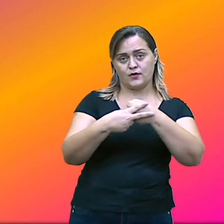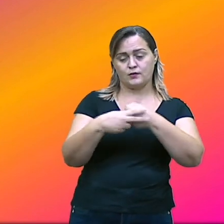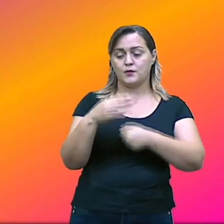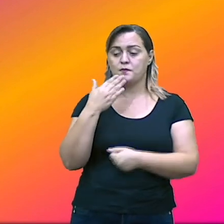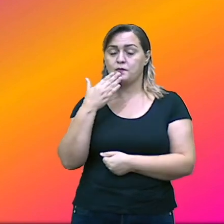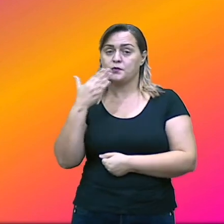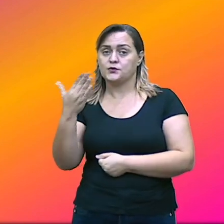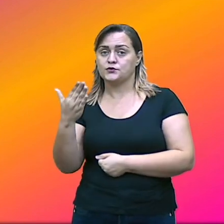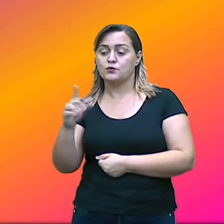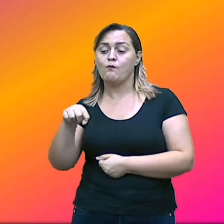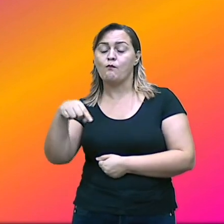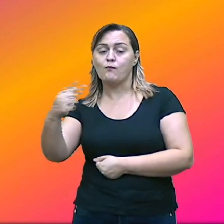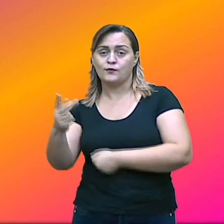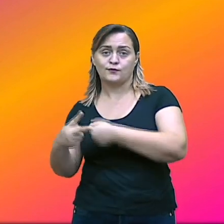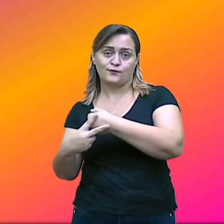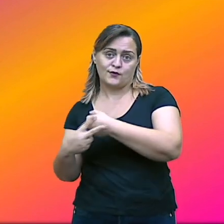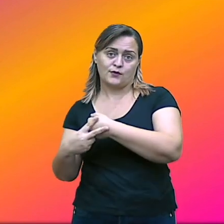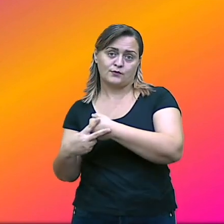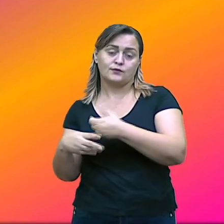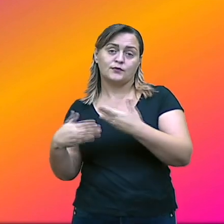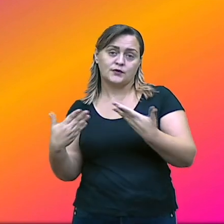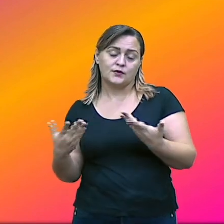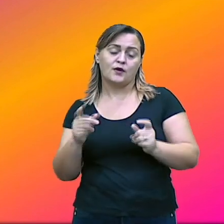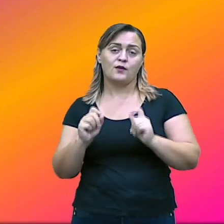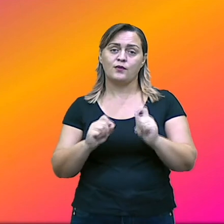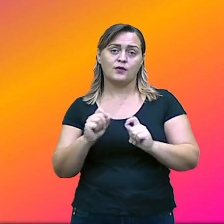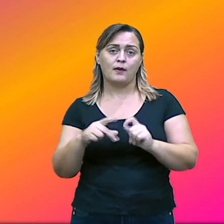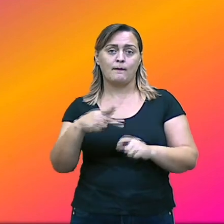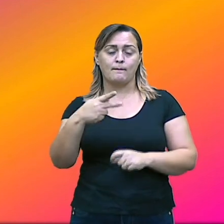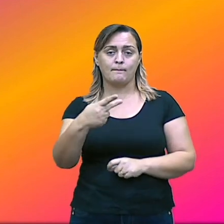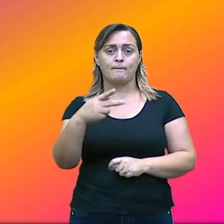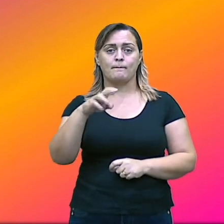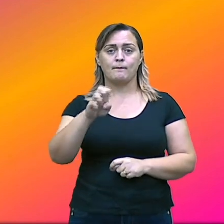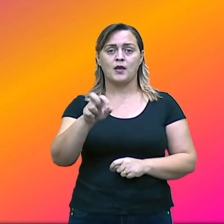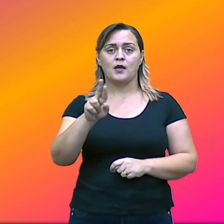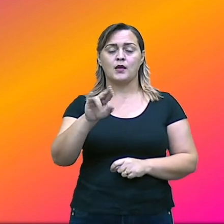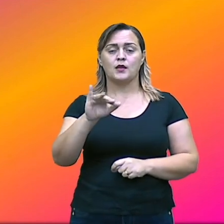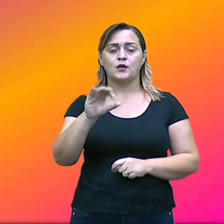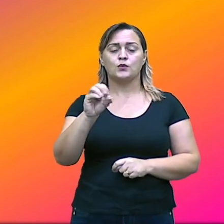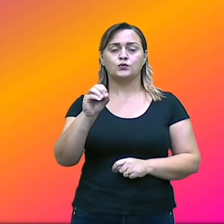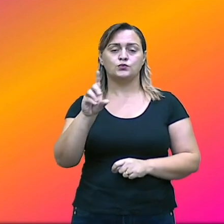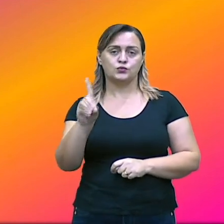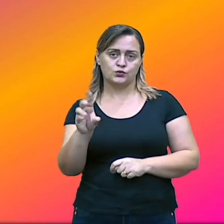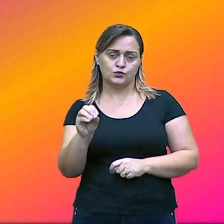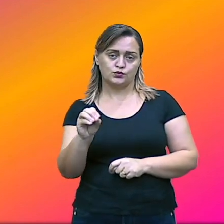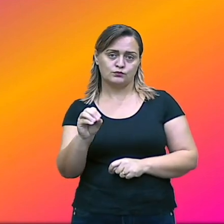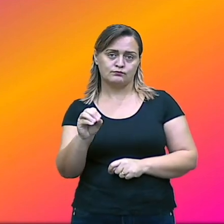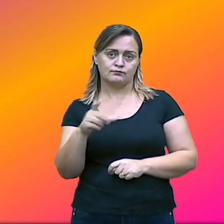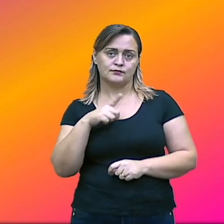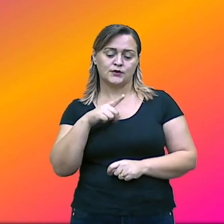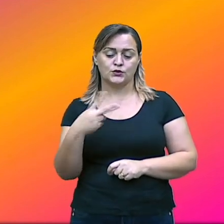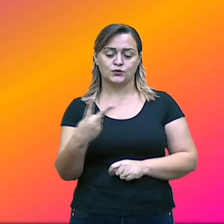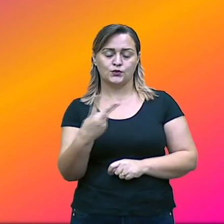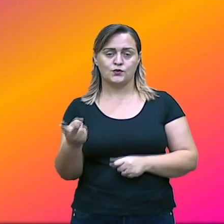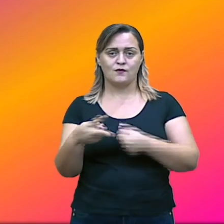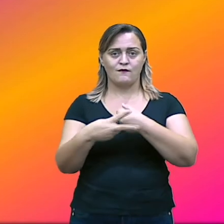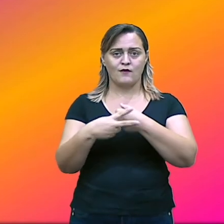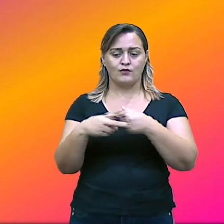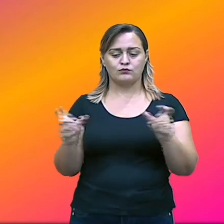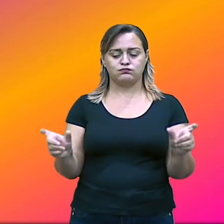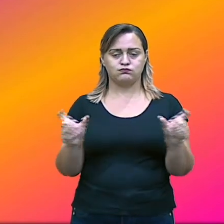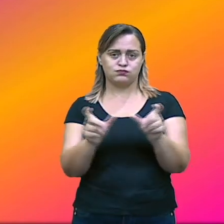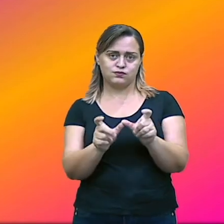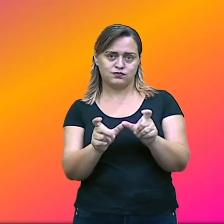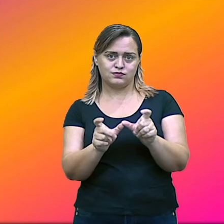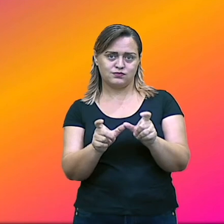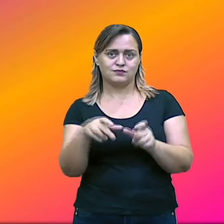Pedir, outro verbo. E aí, gente classifica, então, como período, né? Período composto. Agora sim, finalizamos.